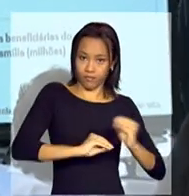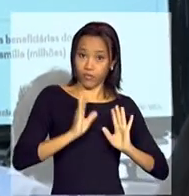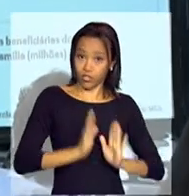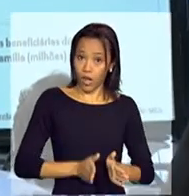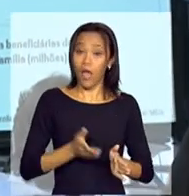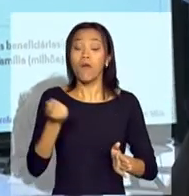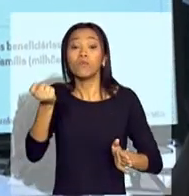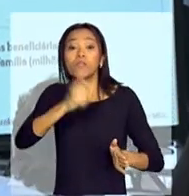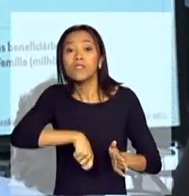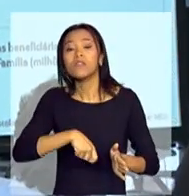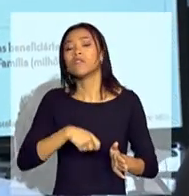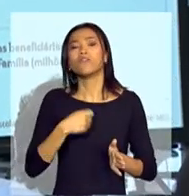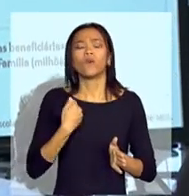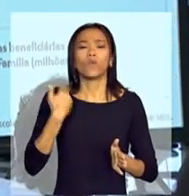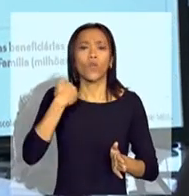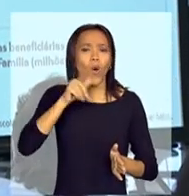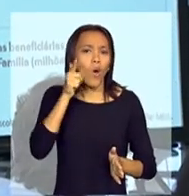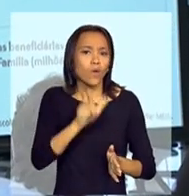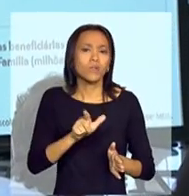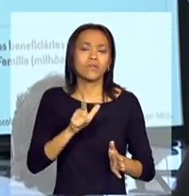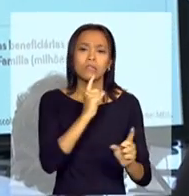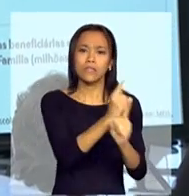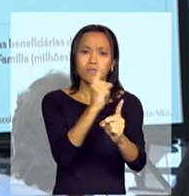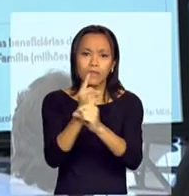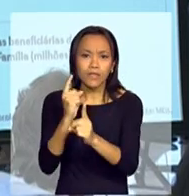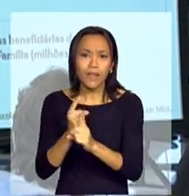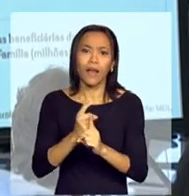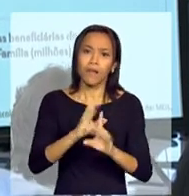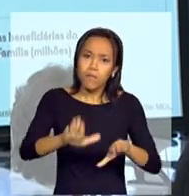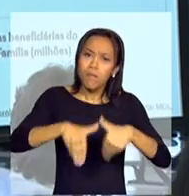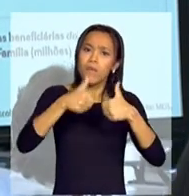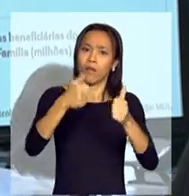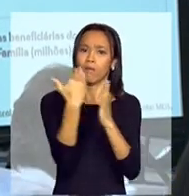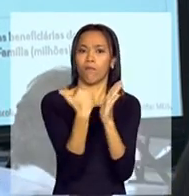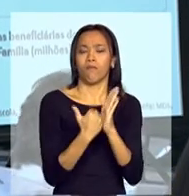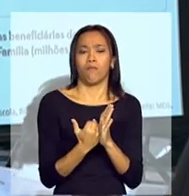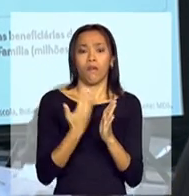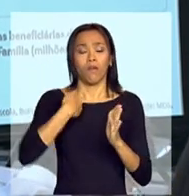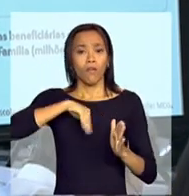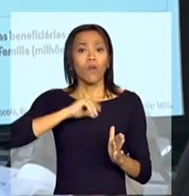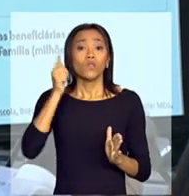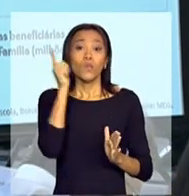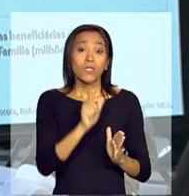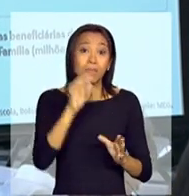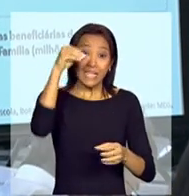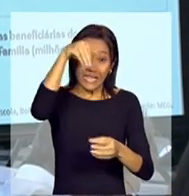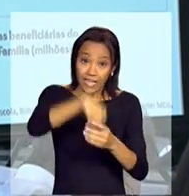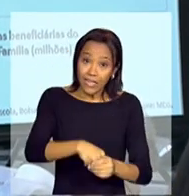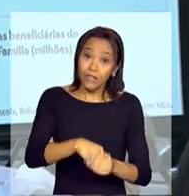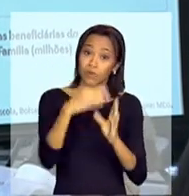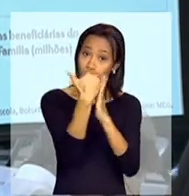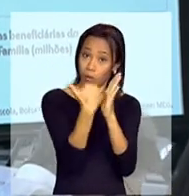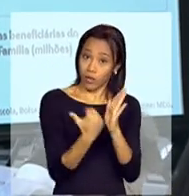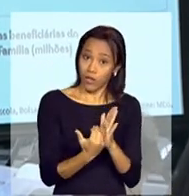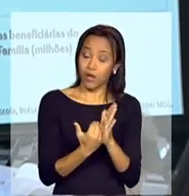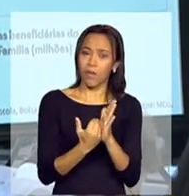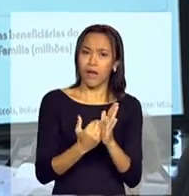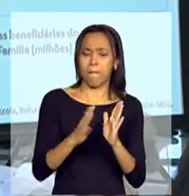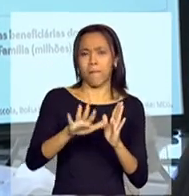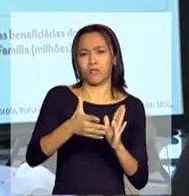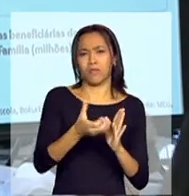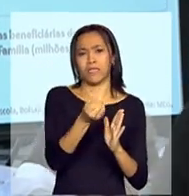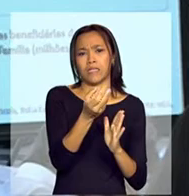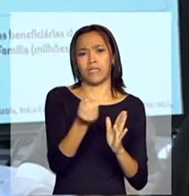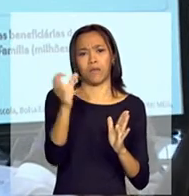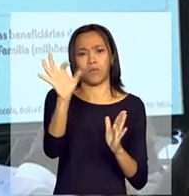possível construir o Brasil sem miséria. Então, nós conseguimos, dentro do Brasil sem miséria, aumentar em 60